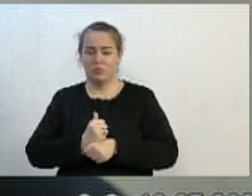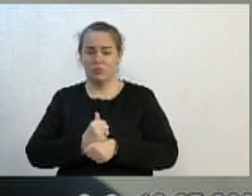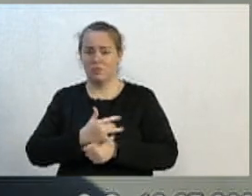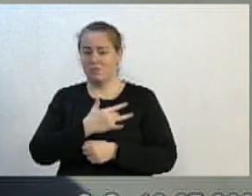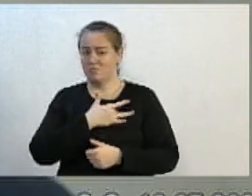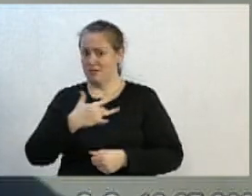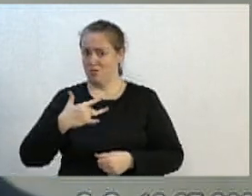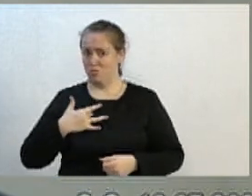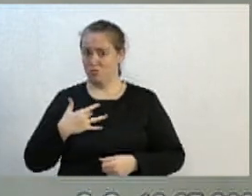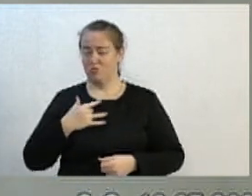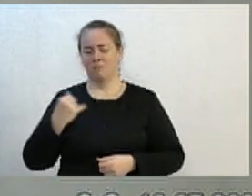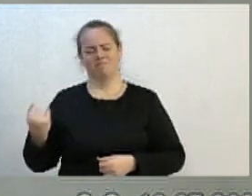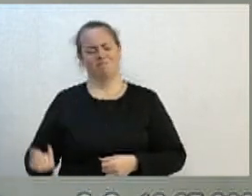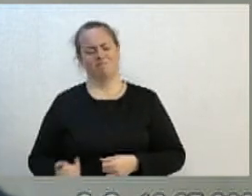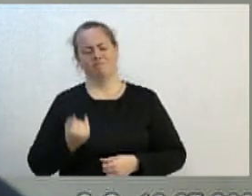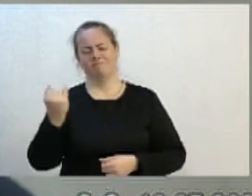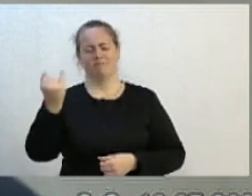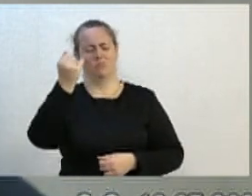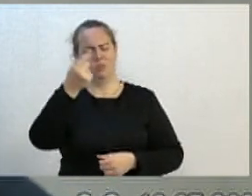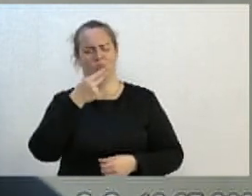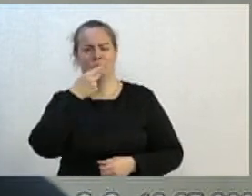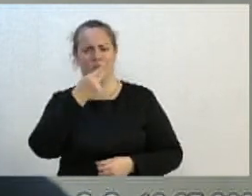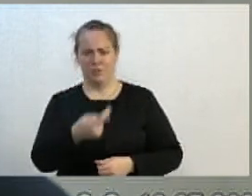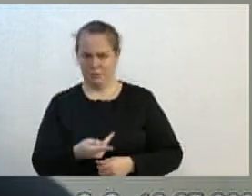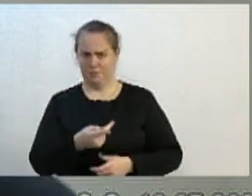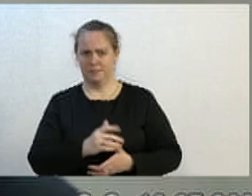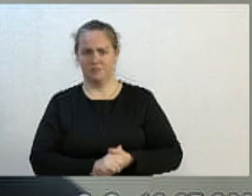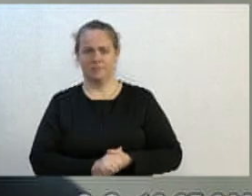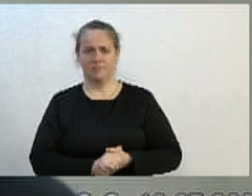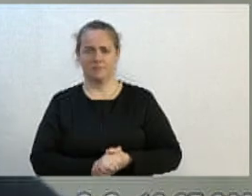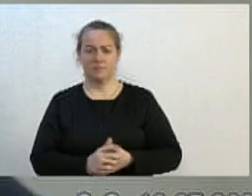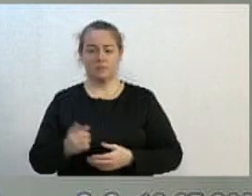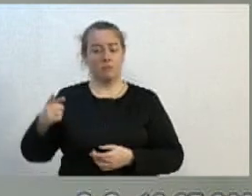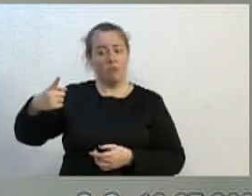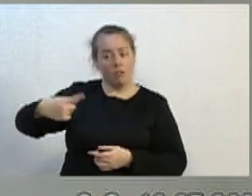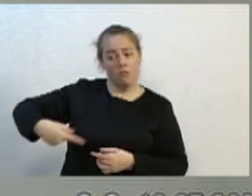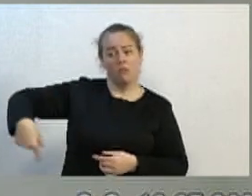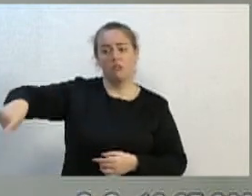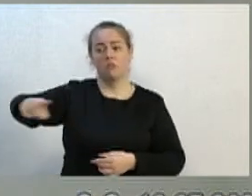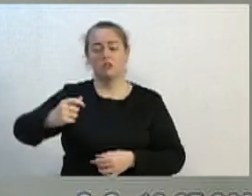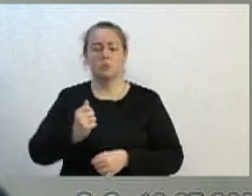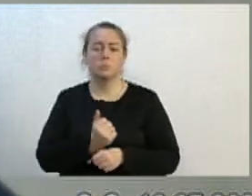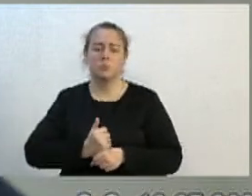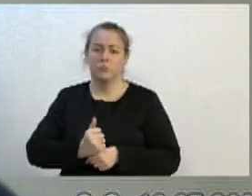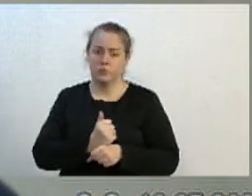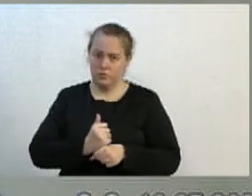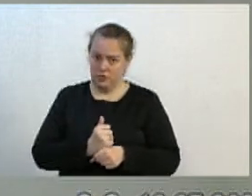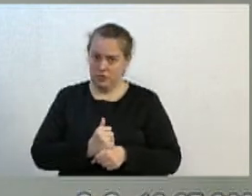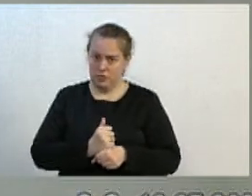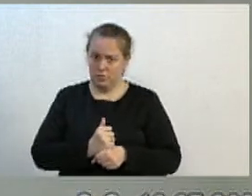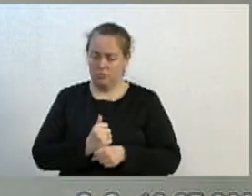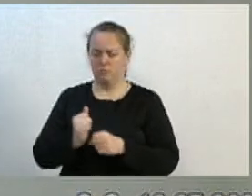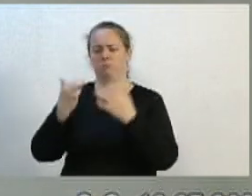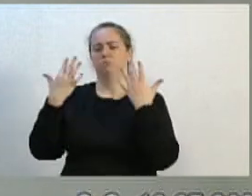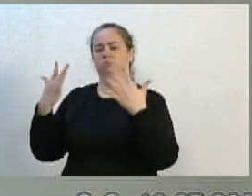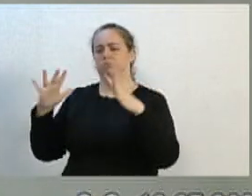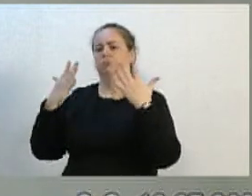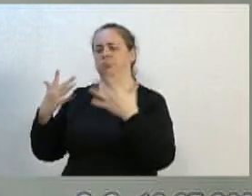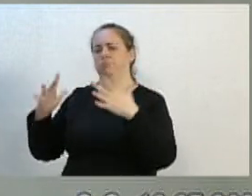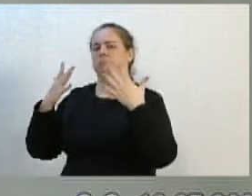saúde que vale a pena falar. A estes profissionais, os aplausos